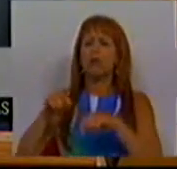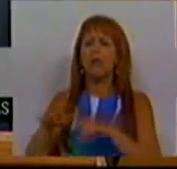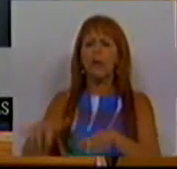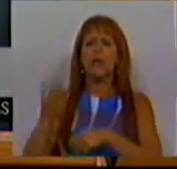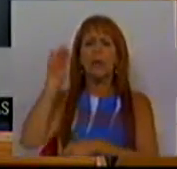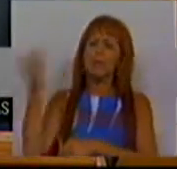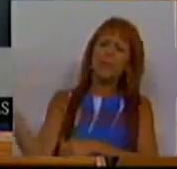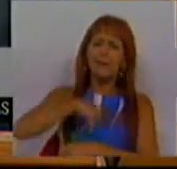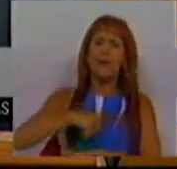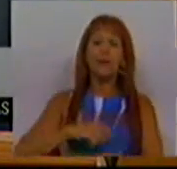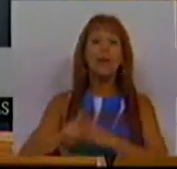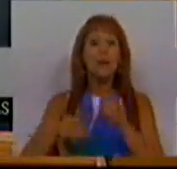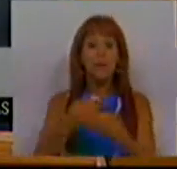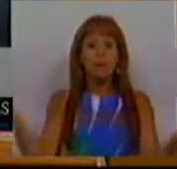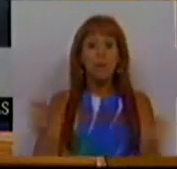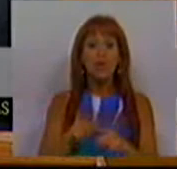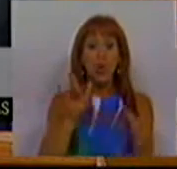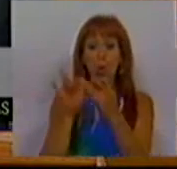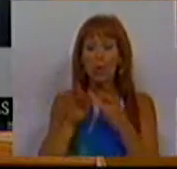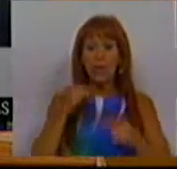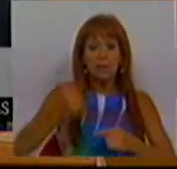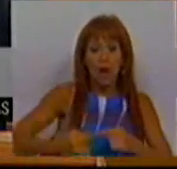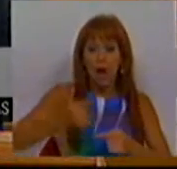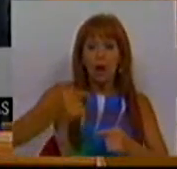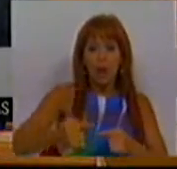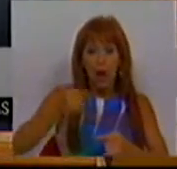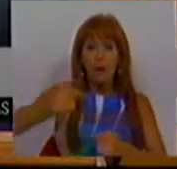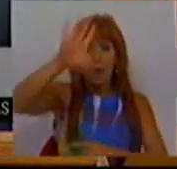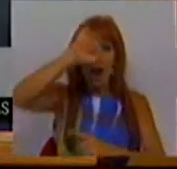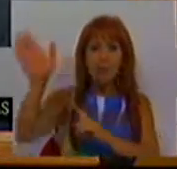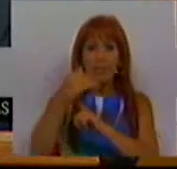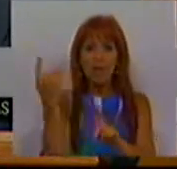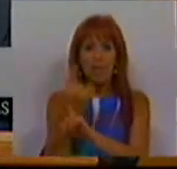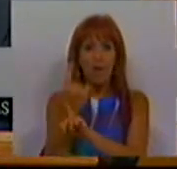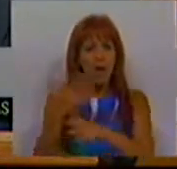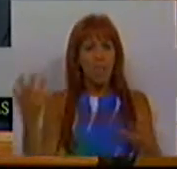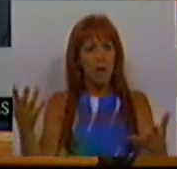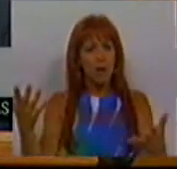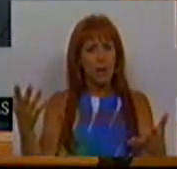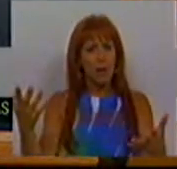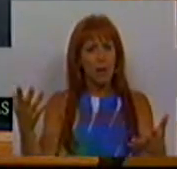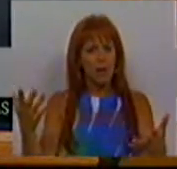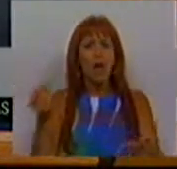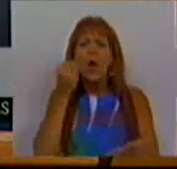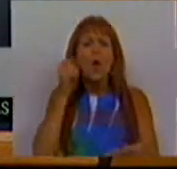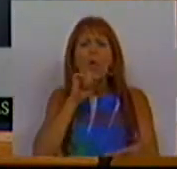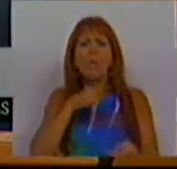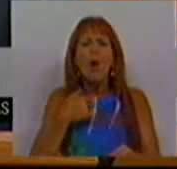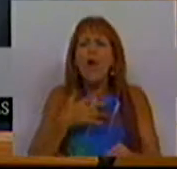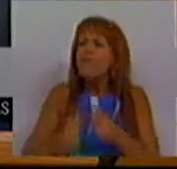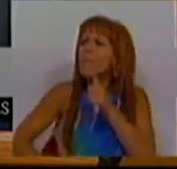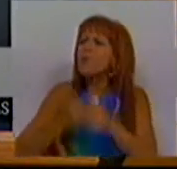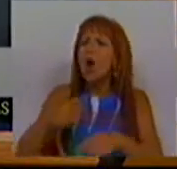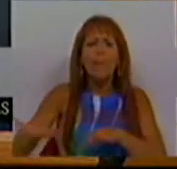Assembleia da República e suprimir os contactos regulares com as embaixadas e os consulados? Como se pode querer